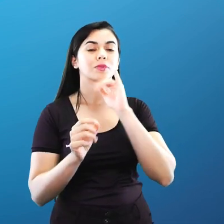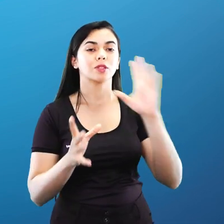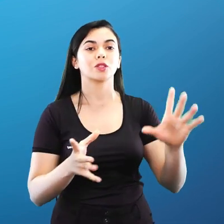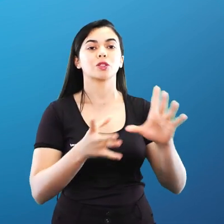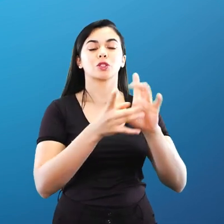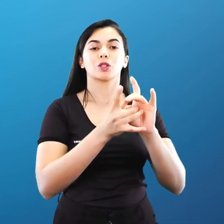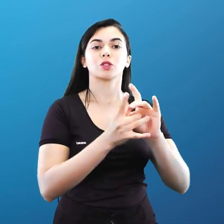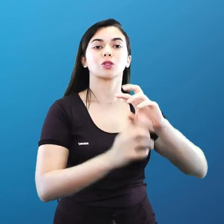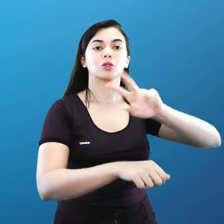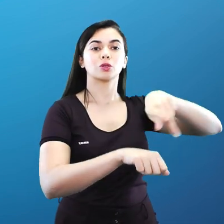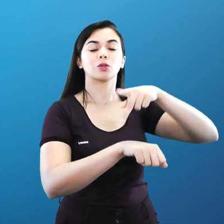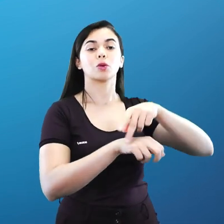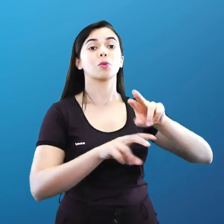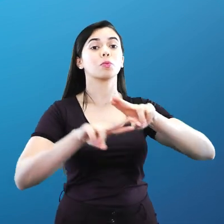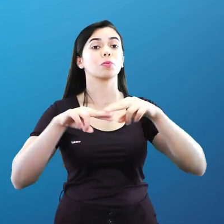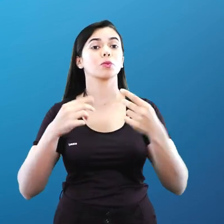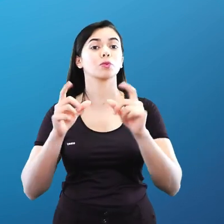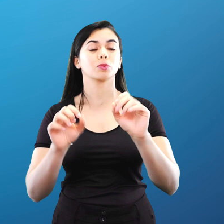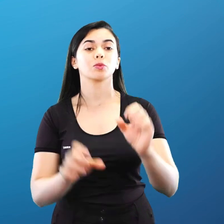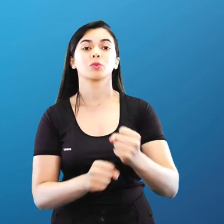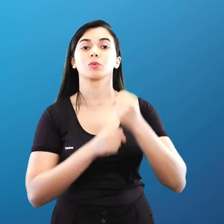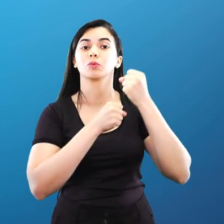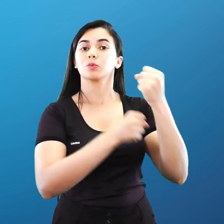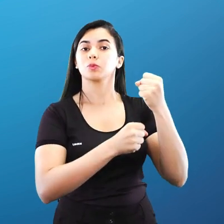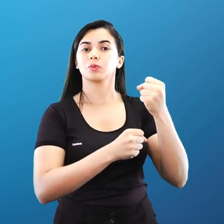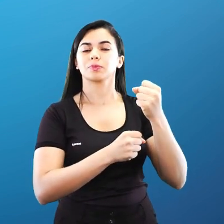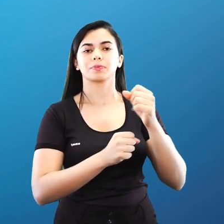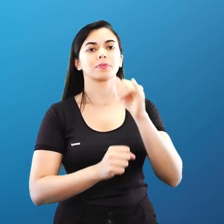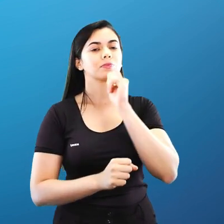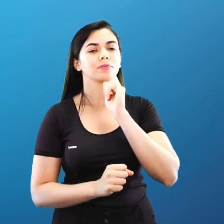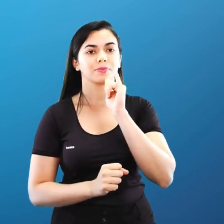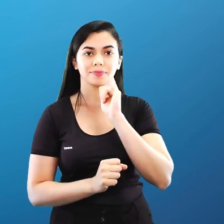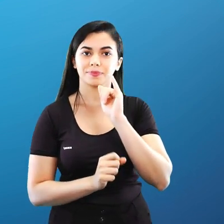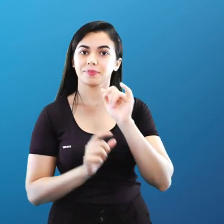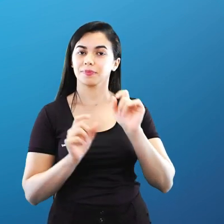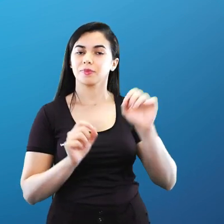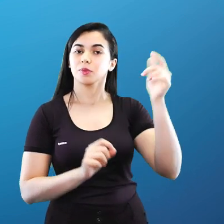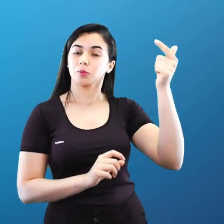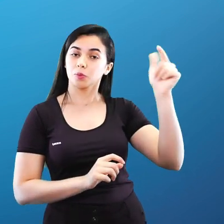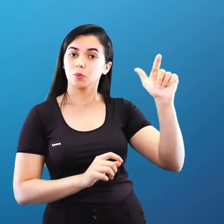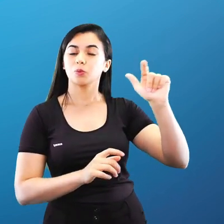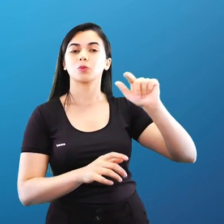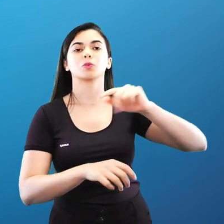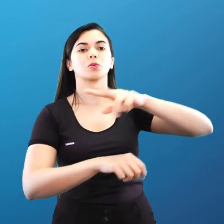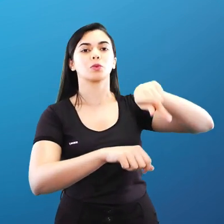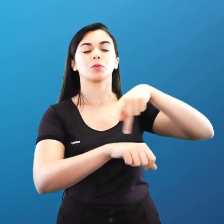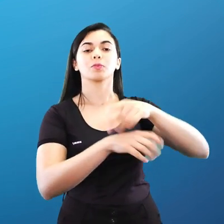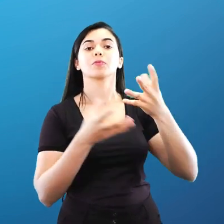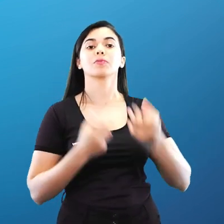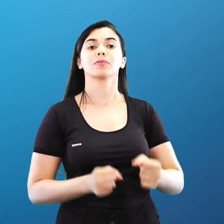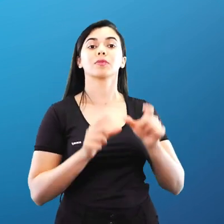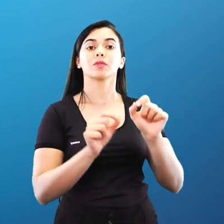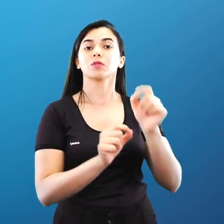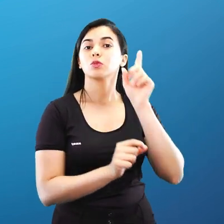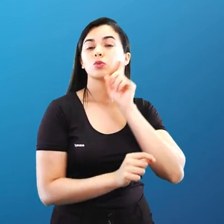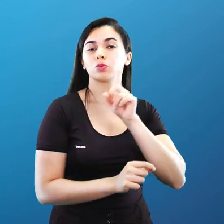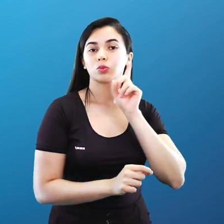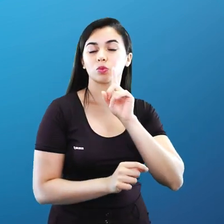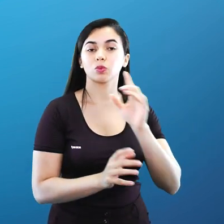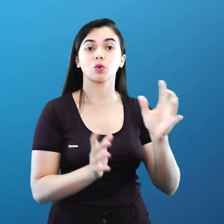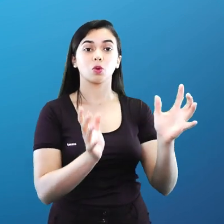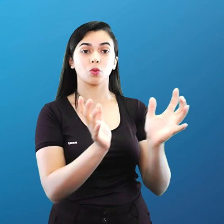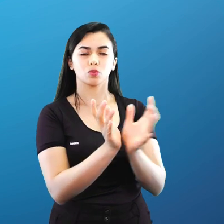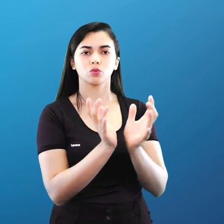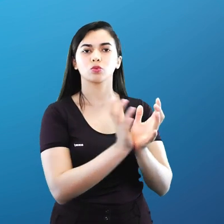por isso poder. Os outros países que concordavam e se alinhavam com os Estados Unidos, pertenciam à sua